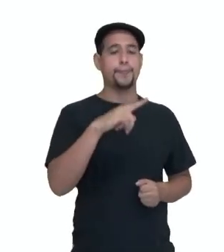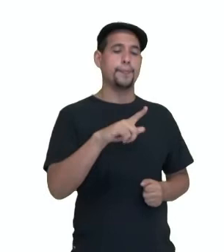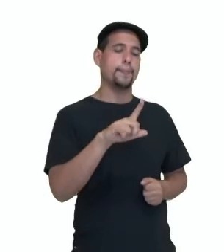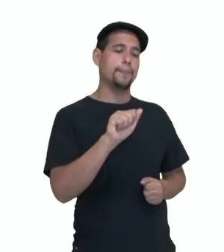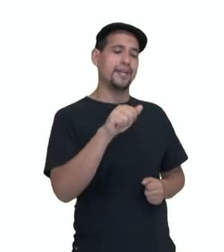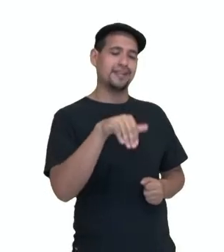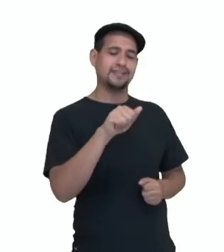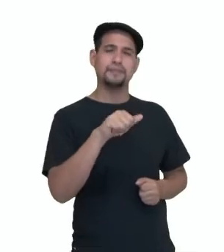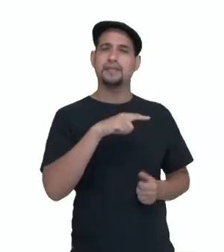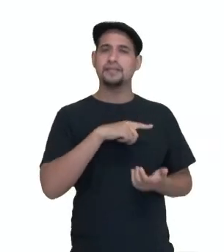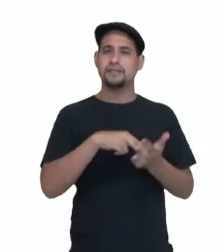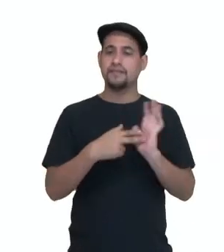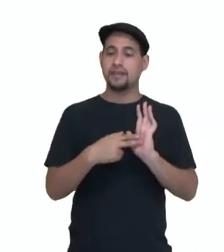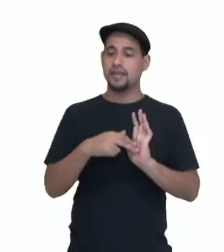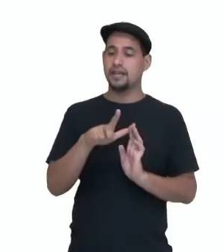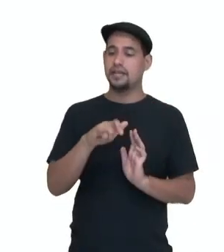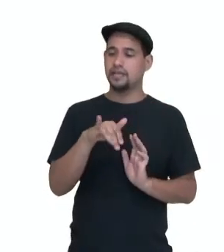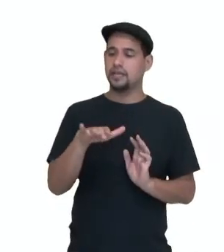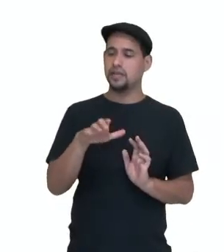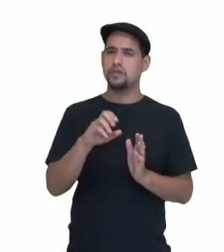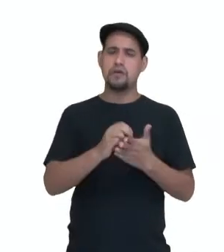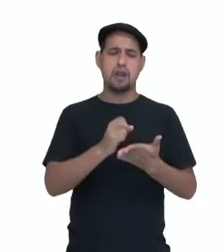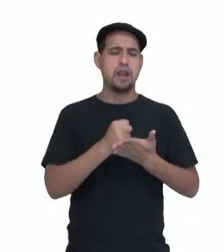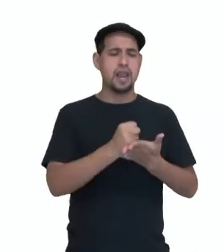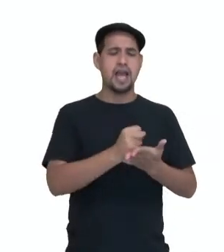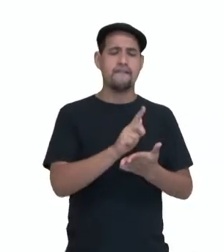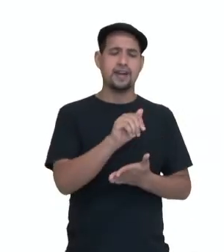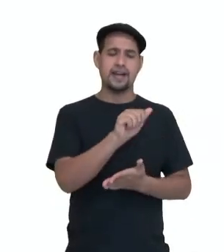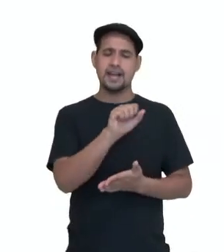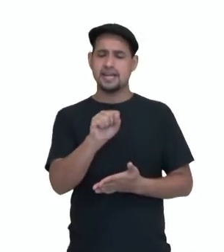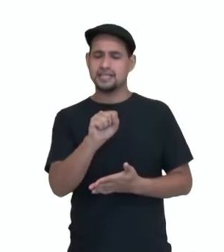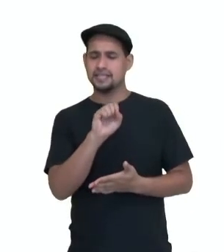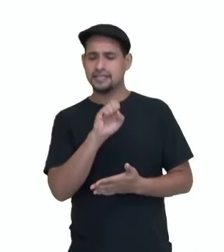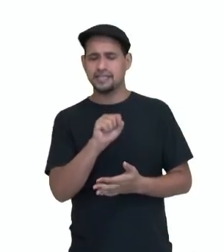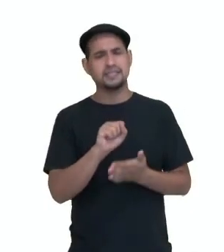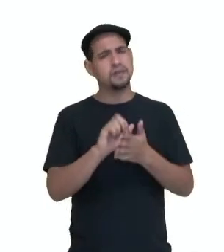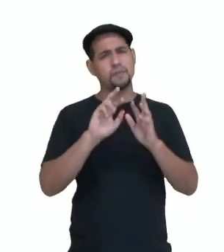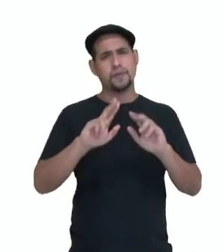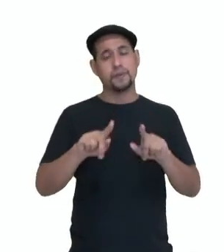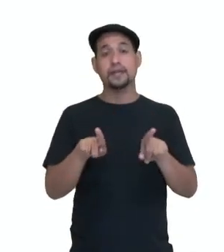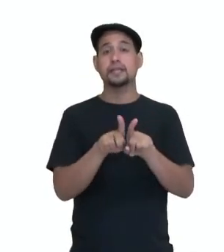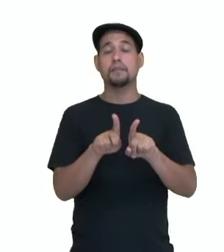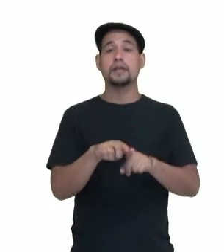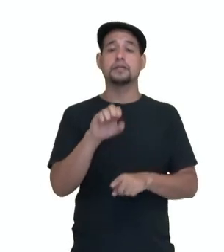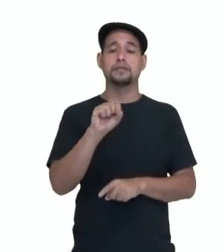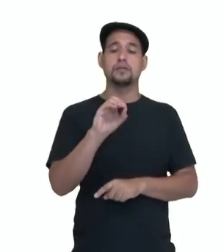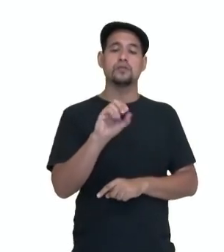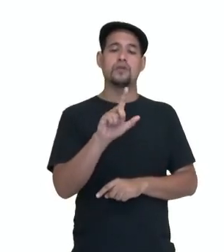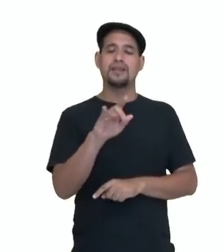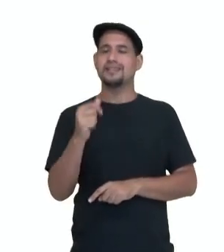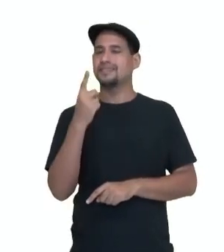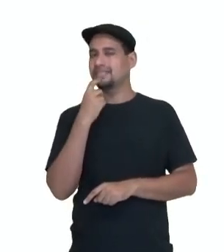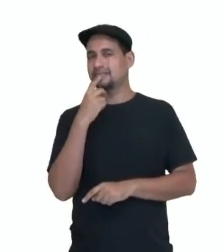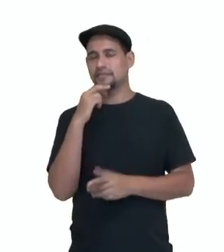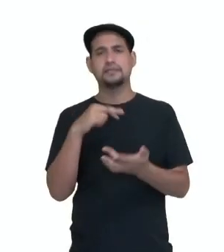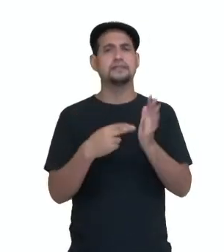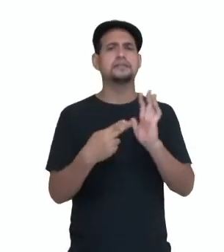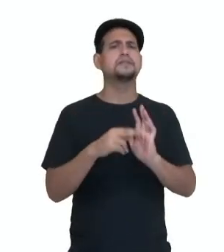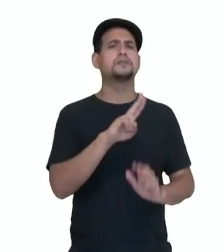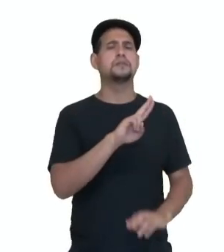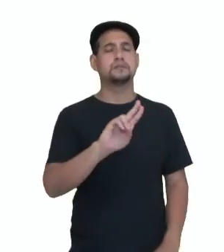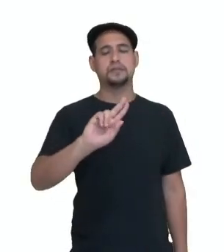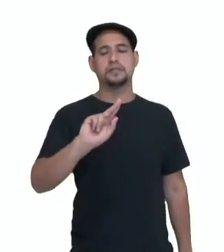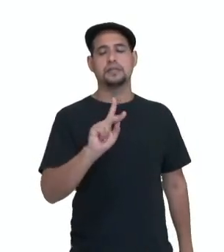é líquido, tem a função de transporte de gases, nutrientes e hormônios. E a parte sólida do sangue são as hemácias